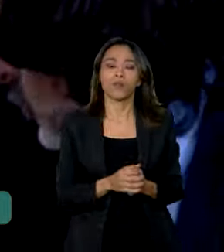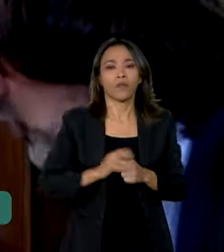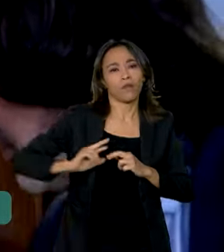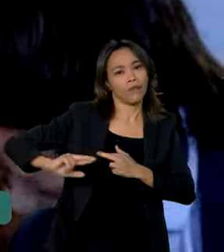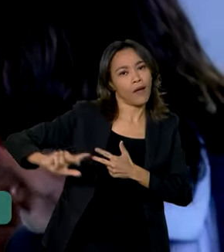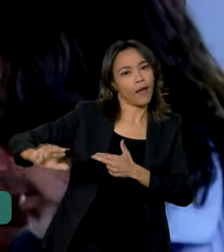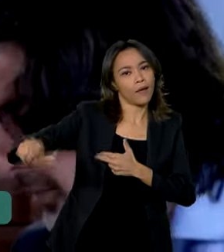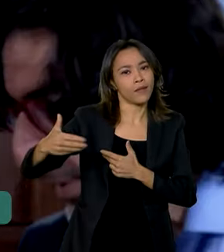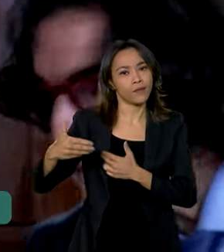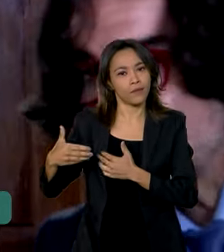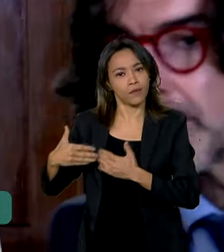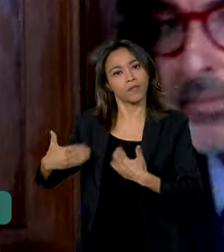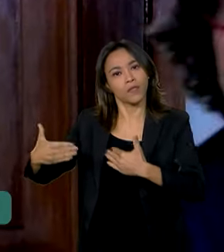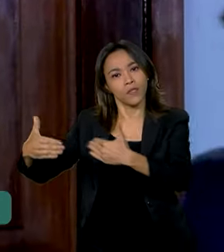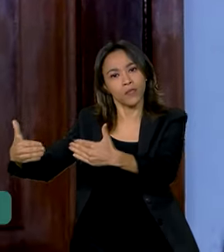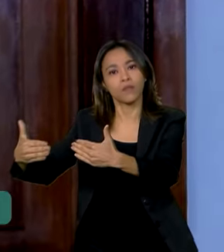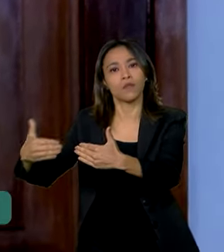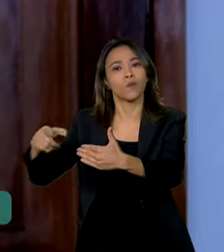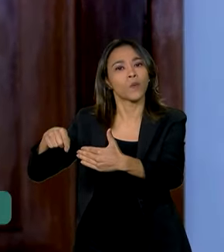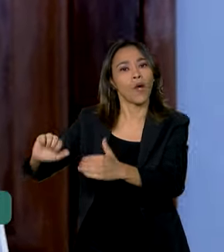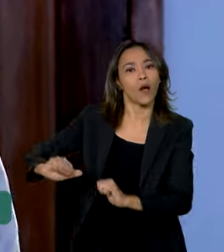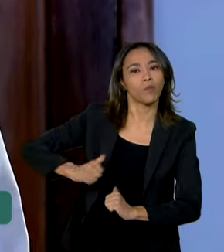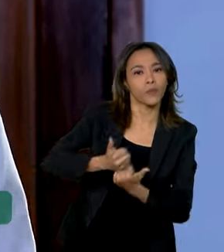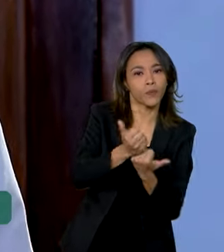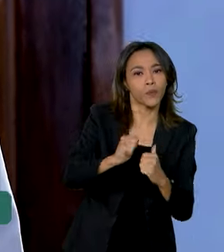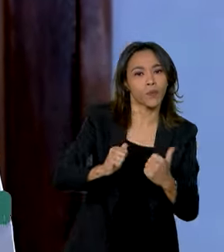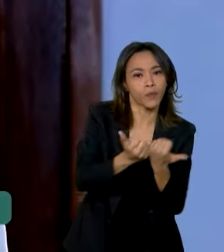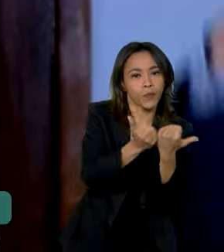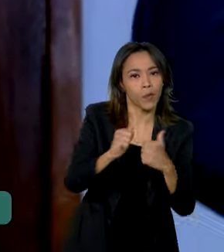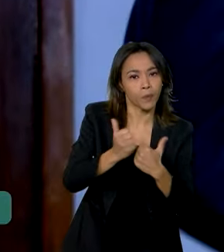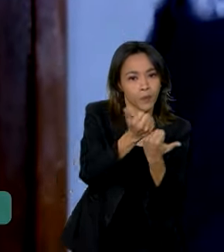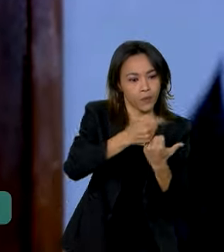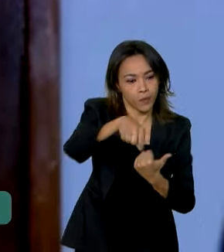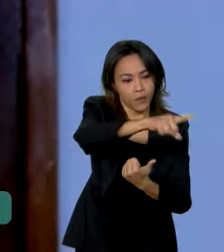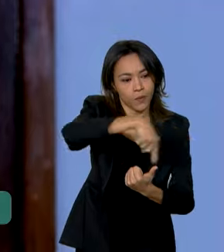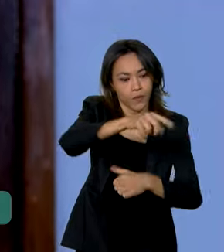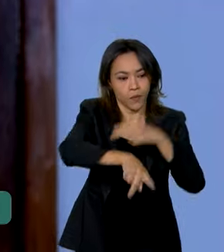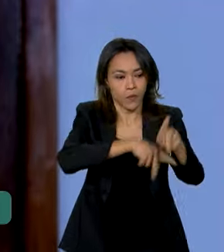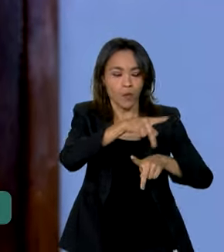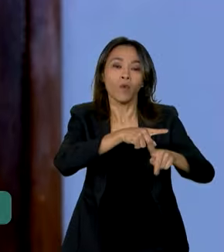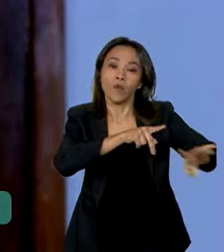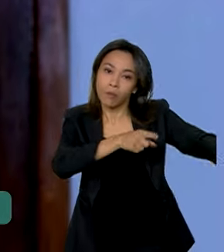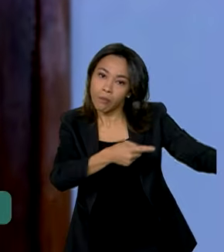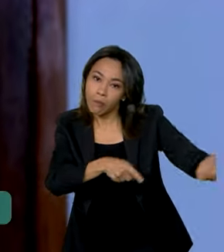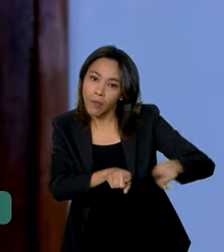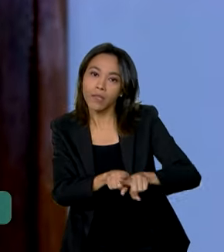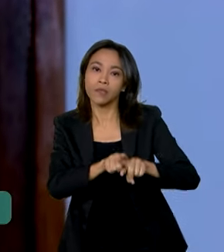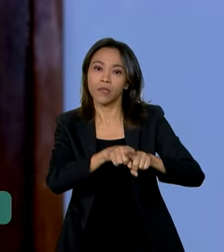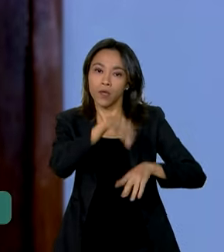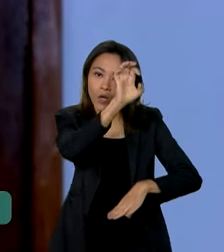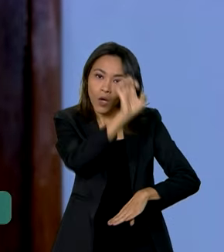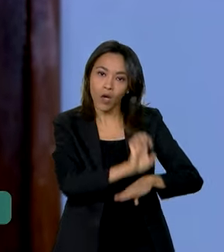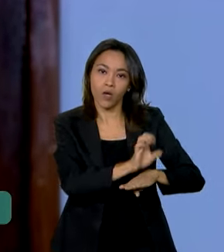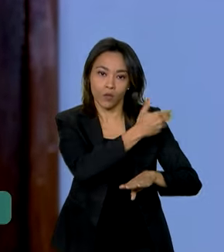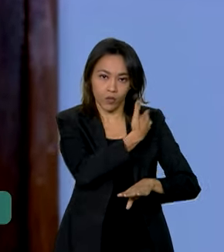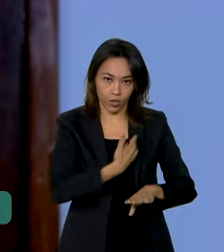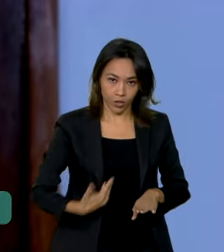distintas áreas, a assistência à população em parceria com os governos estaduais e também